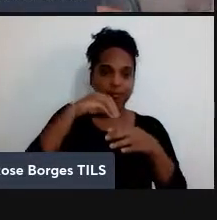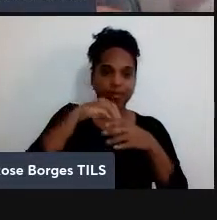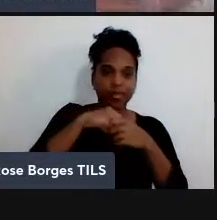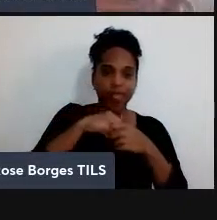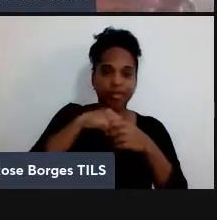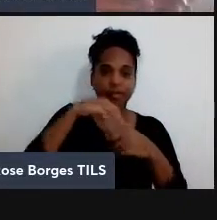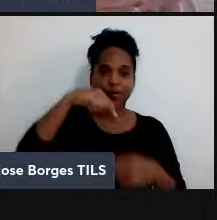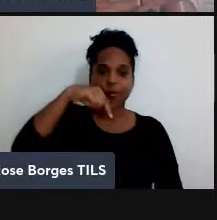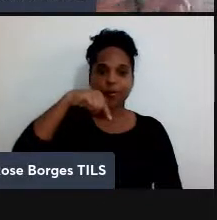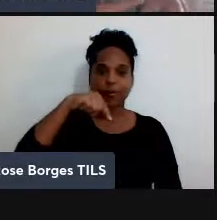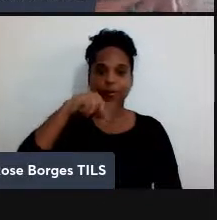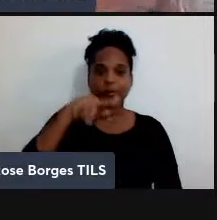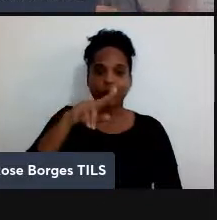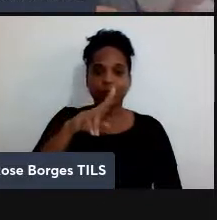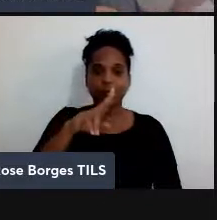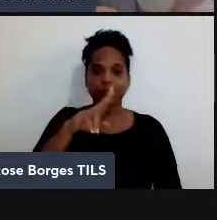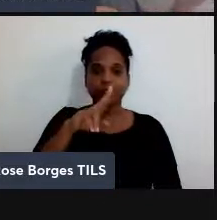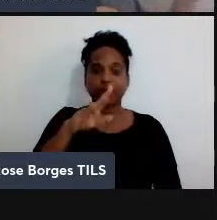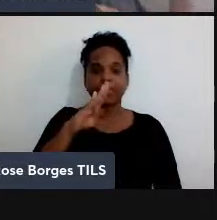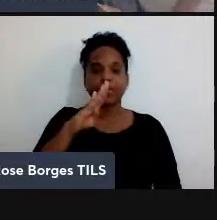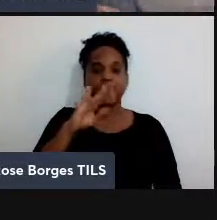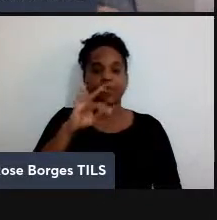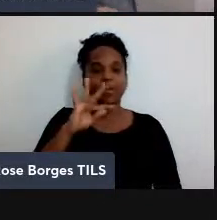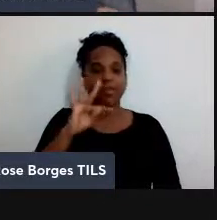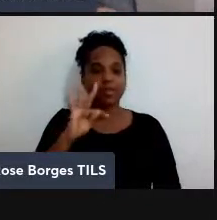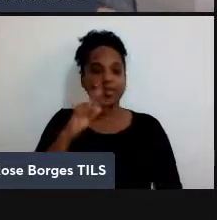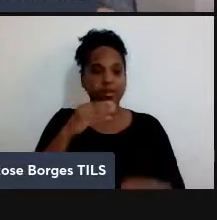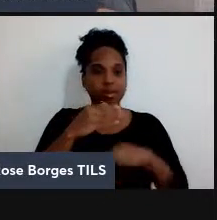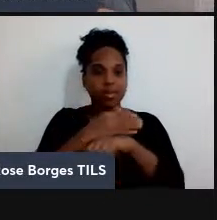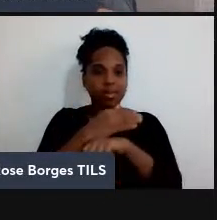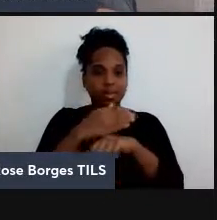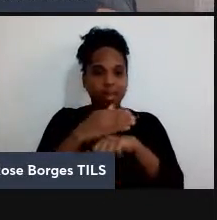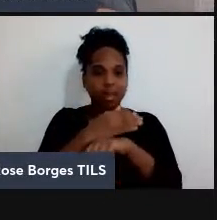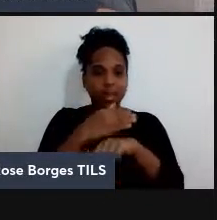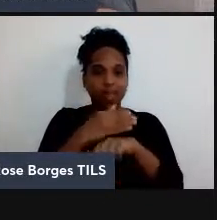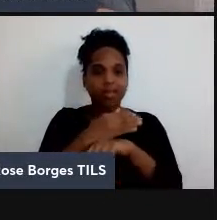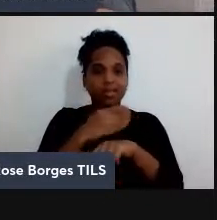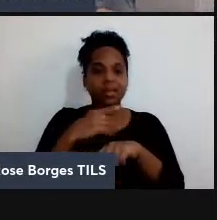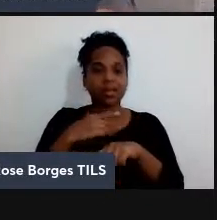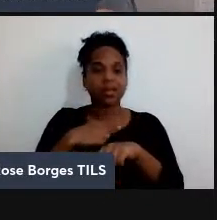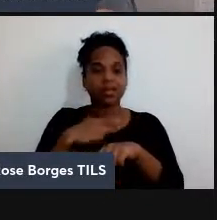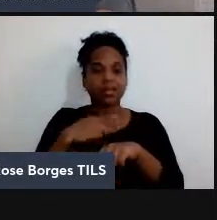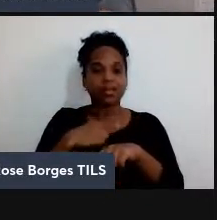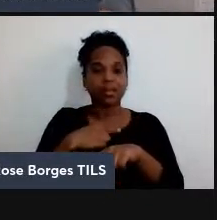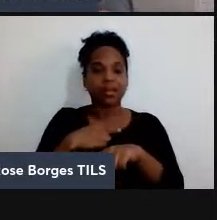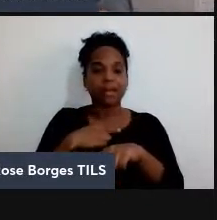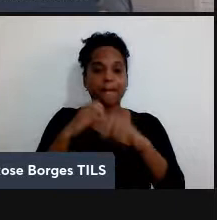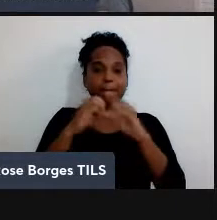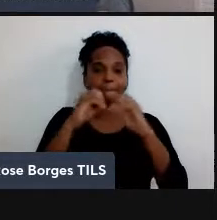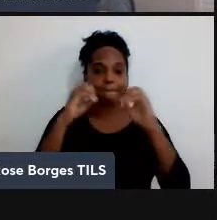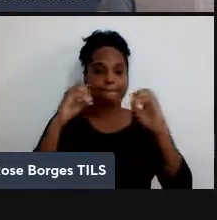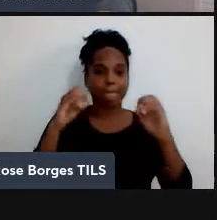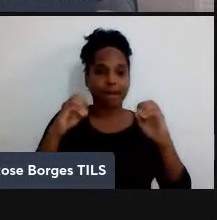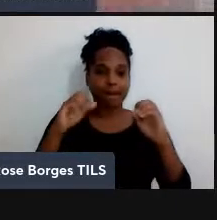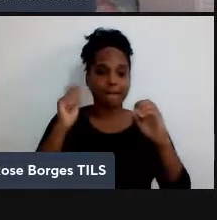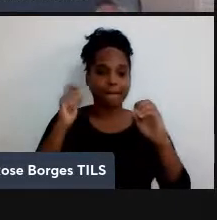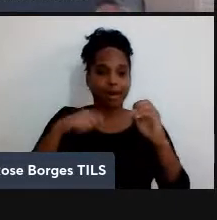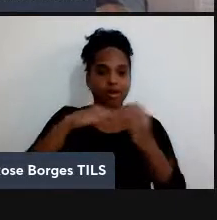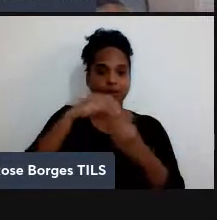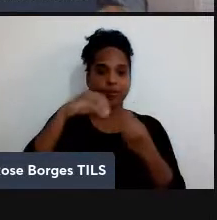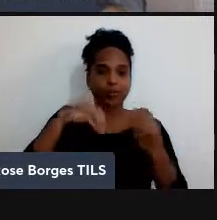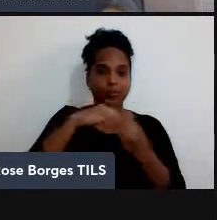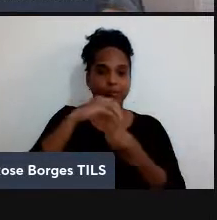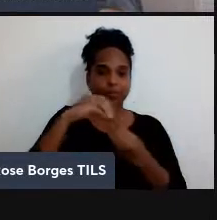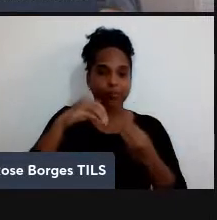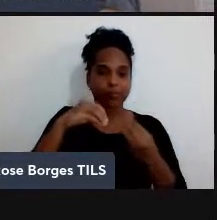passe agora a estar delocalizado entre todos esses quíltes aqui que passam a estar emaranhados. Então,